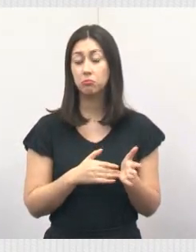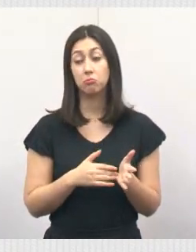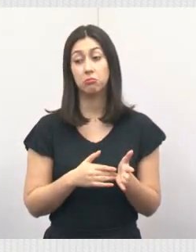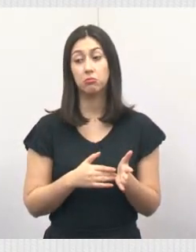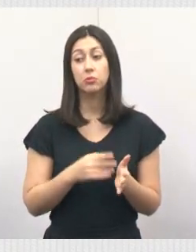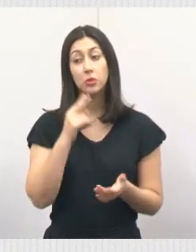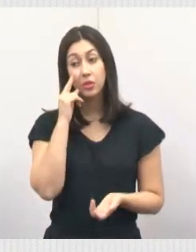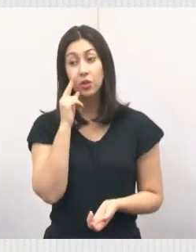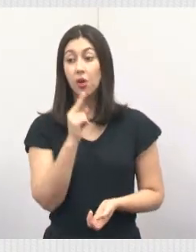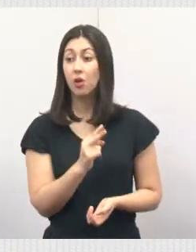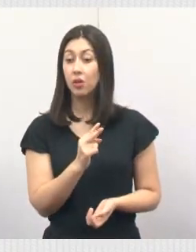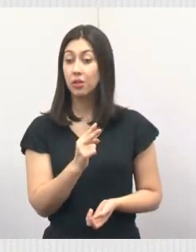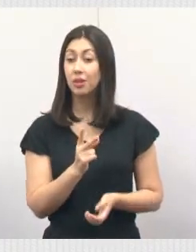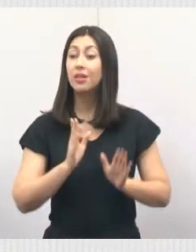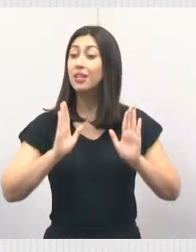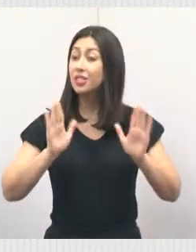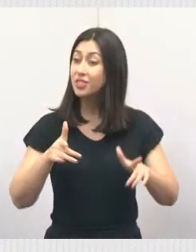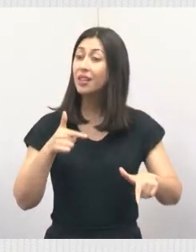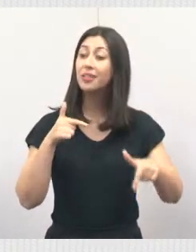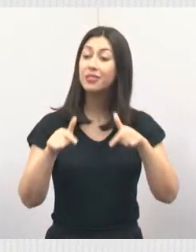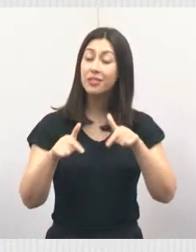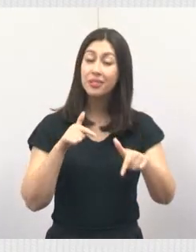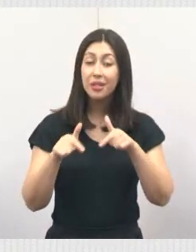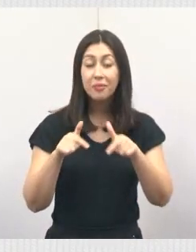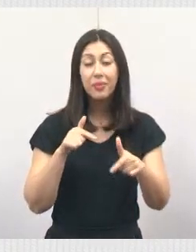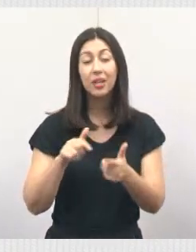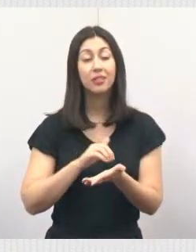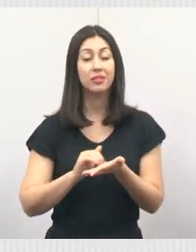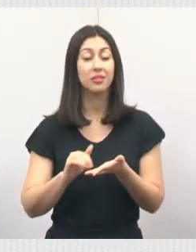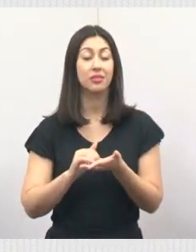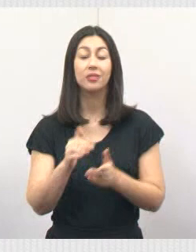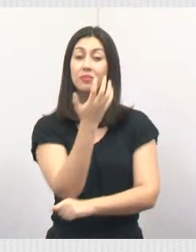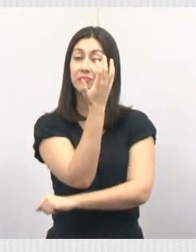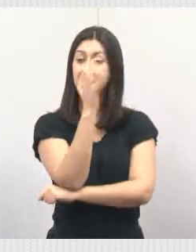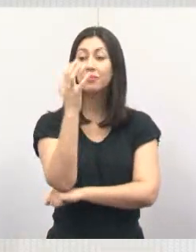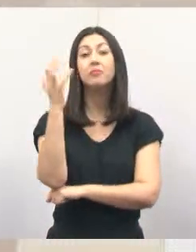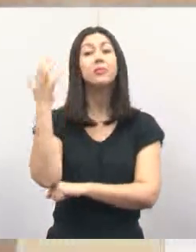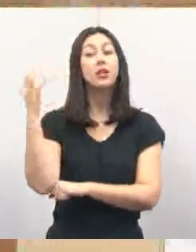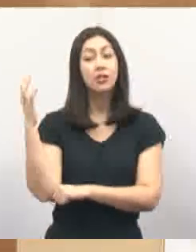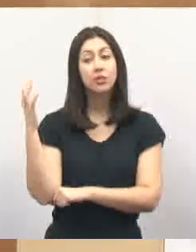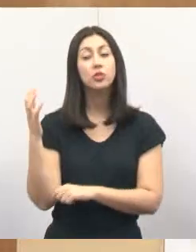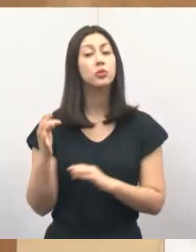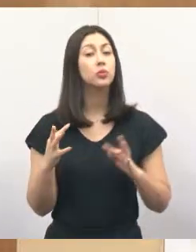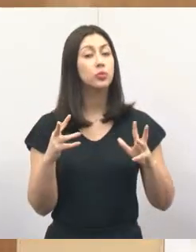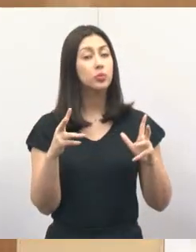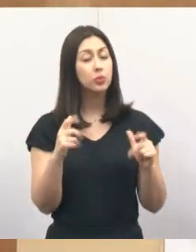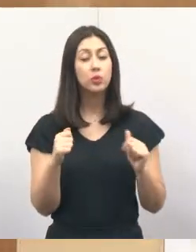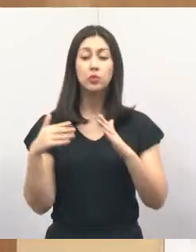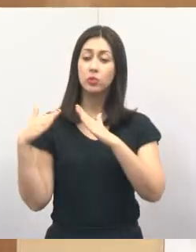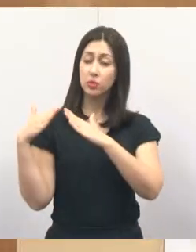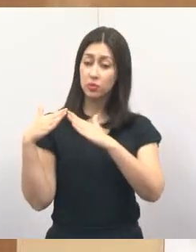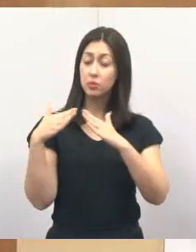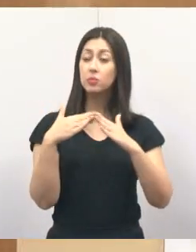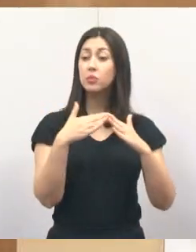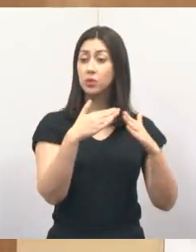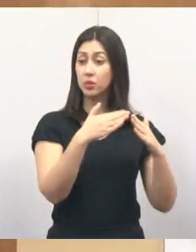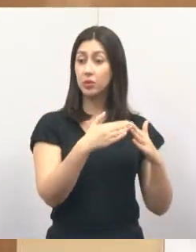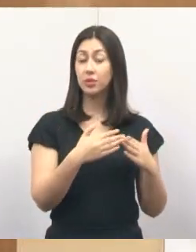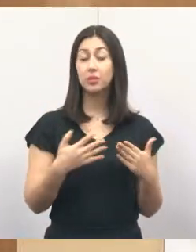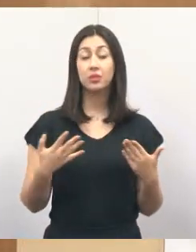ver. Olha só, isso depois de todo um trabalho da Secretaria do Meio Ambiente, com todos os moradores e comércio local.